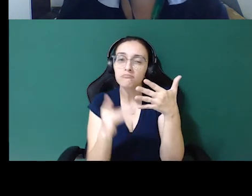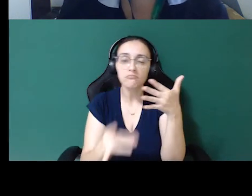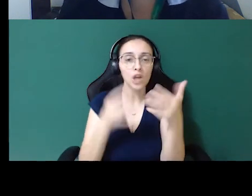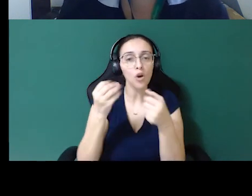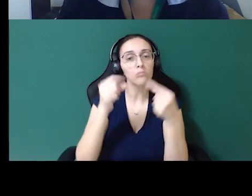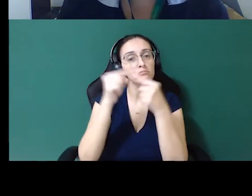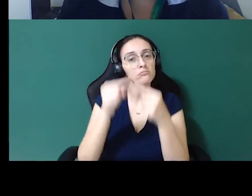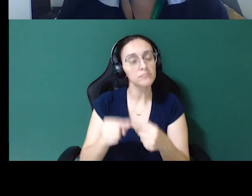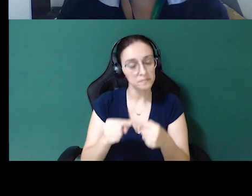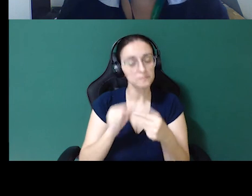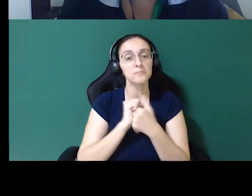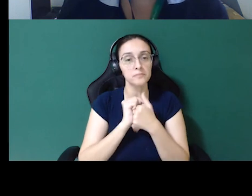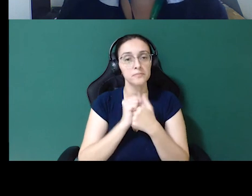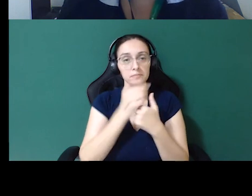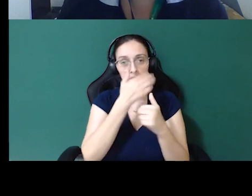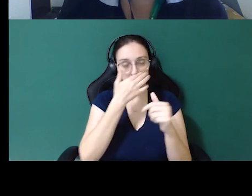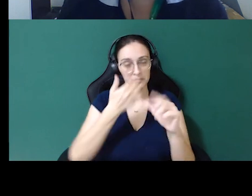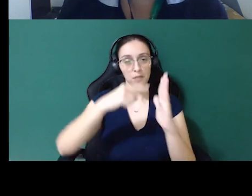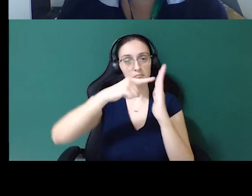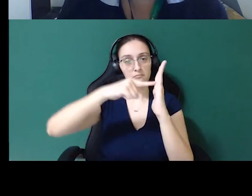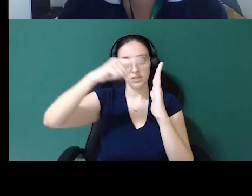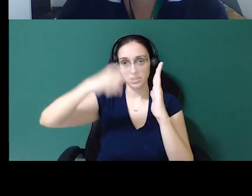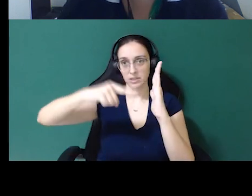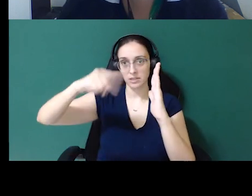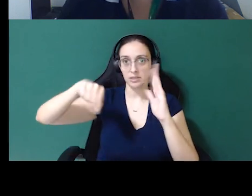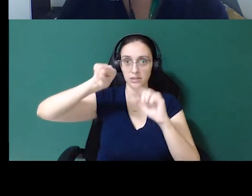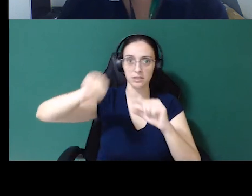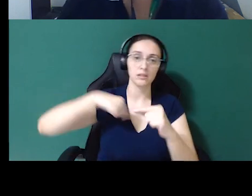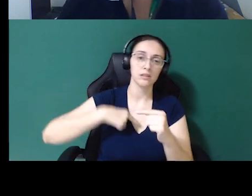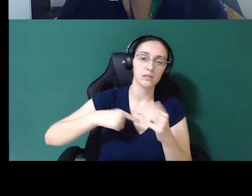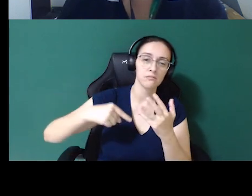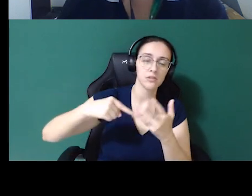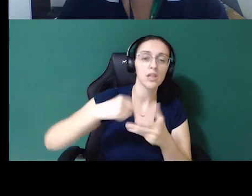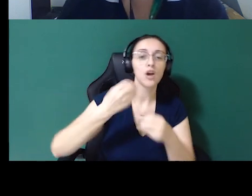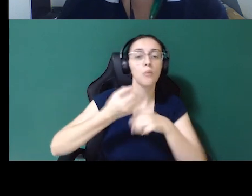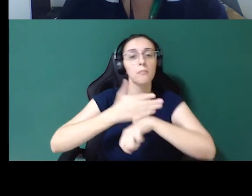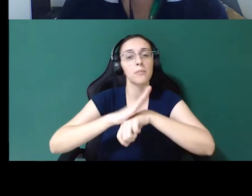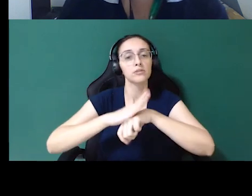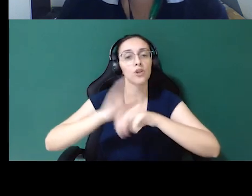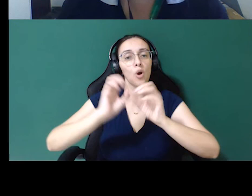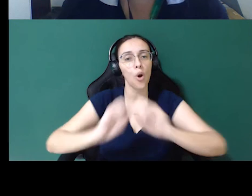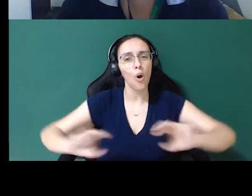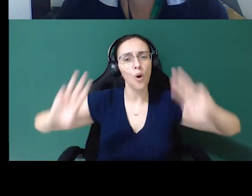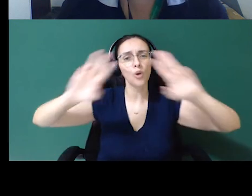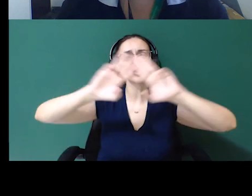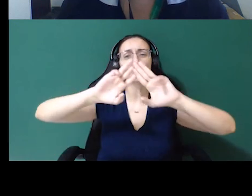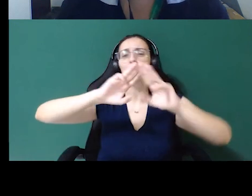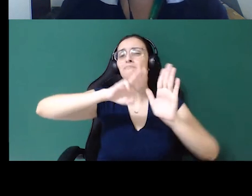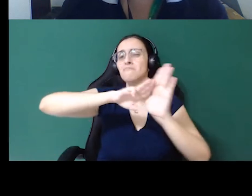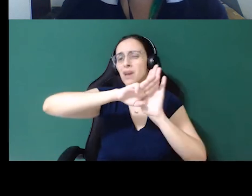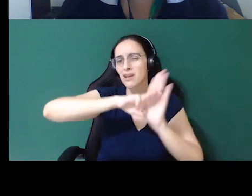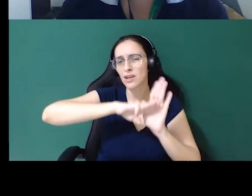Então, tem toda a medição de princípio, o princípio na prática, então, foi desenvolvida pela ONU toda uma metodologia